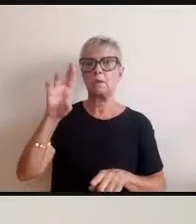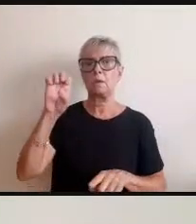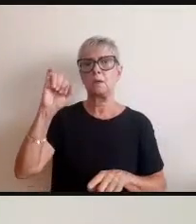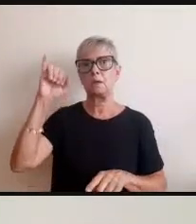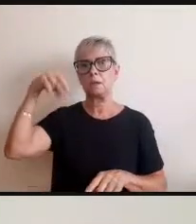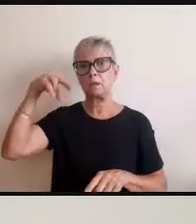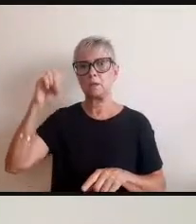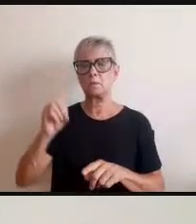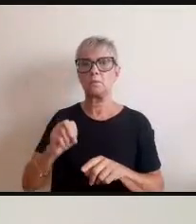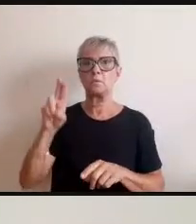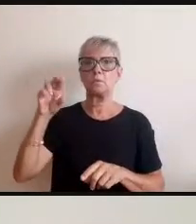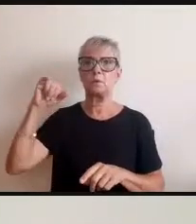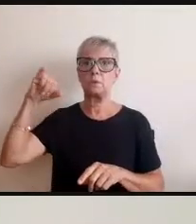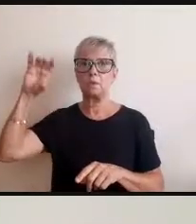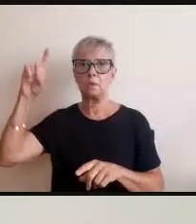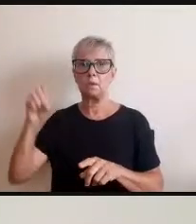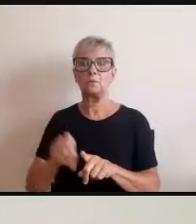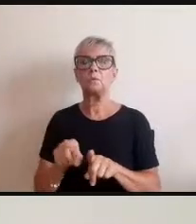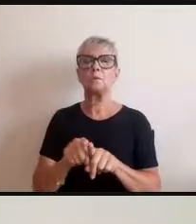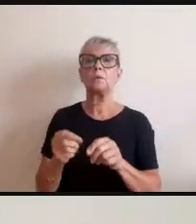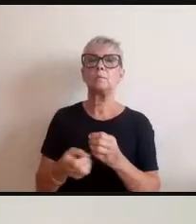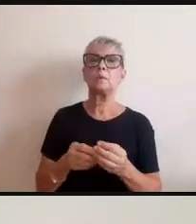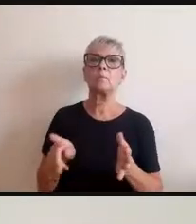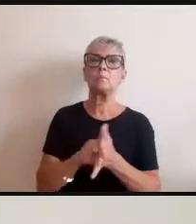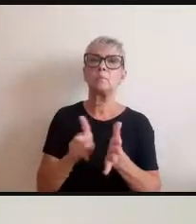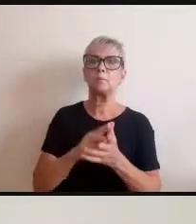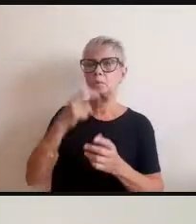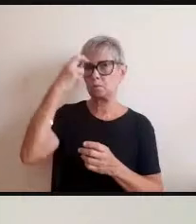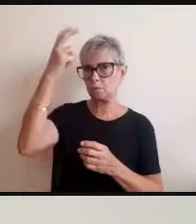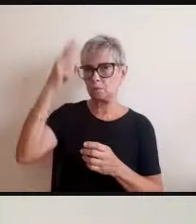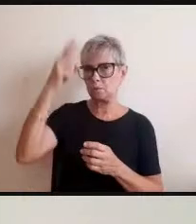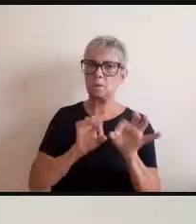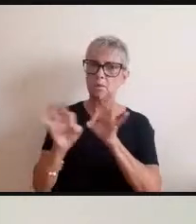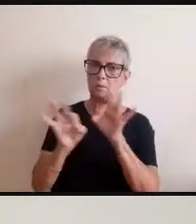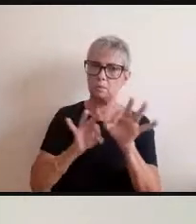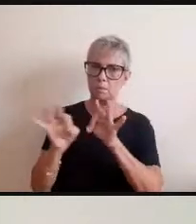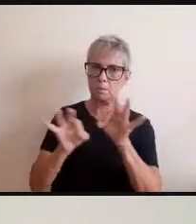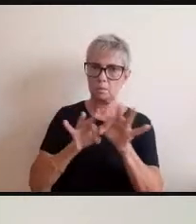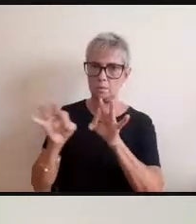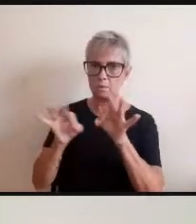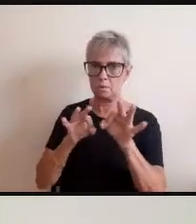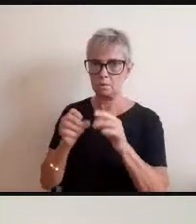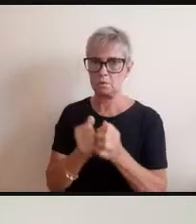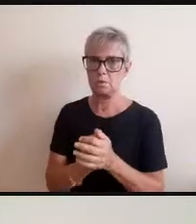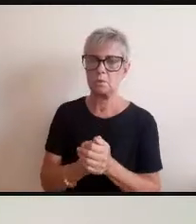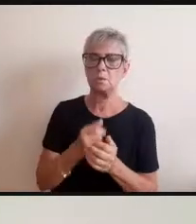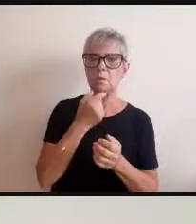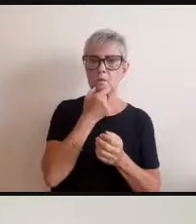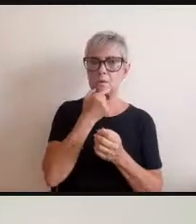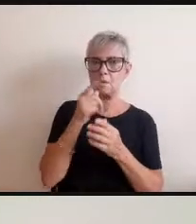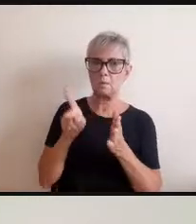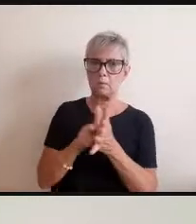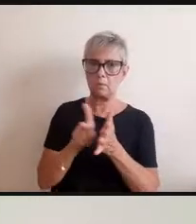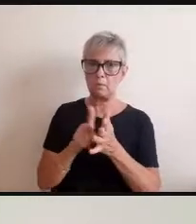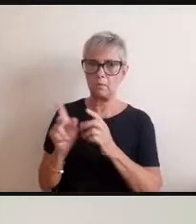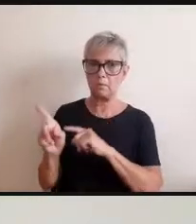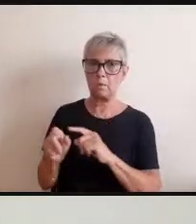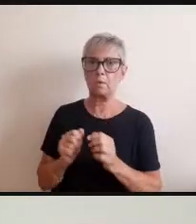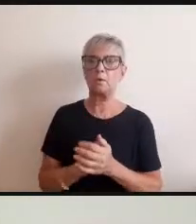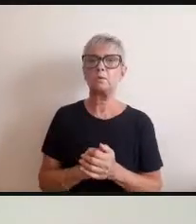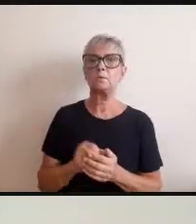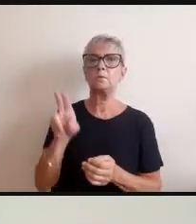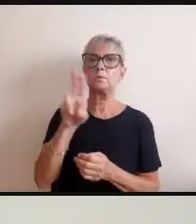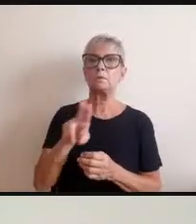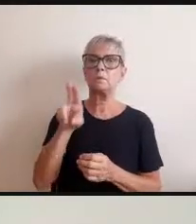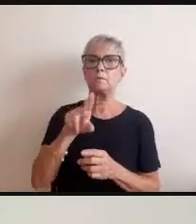no Observatório da Universidade Cultural e no projeto Counter Field, da Goldsmith University of